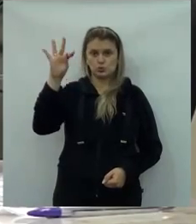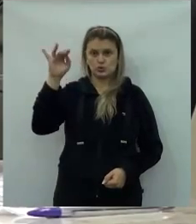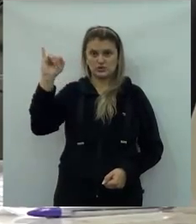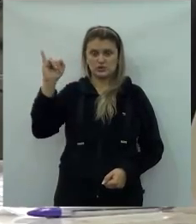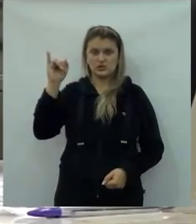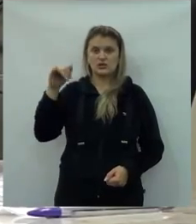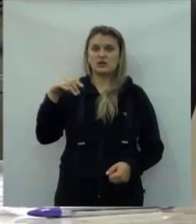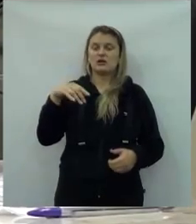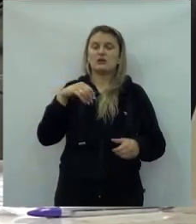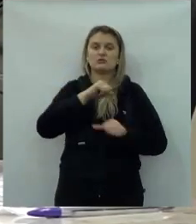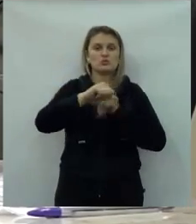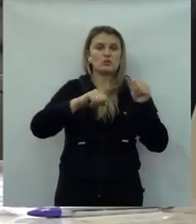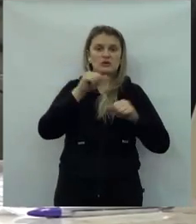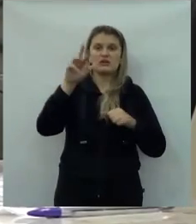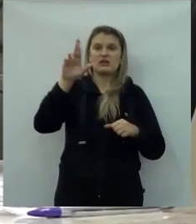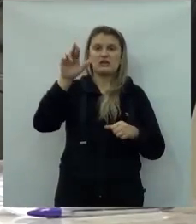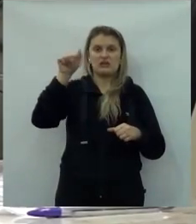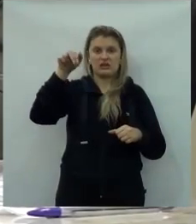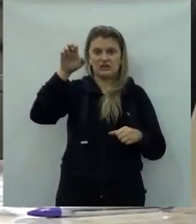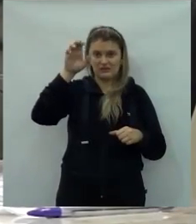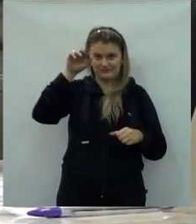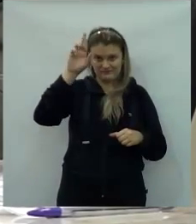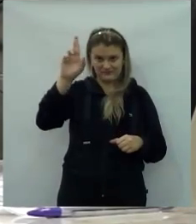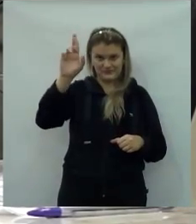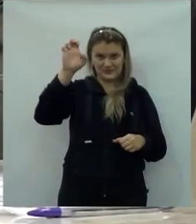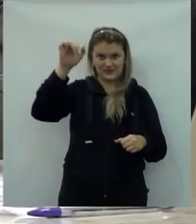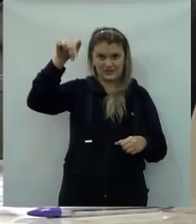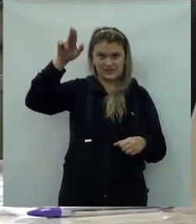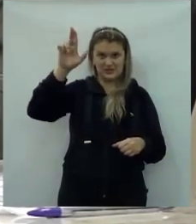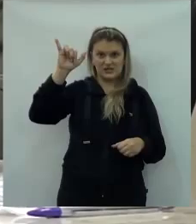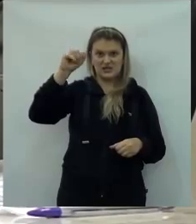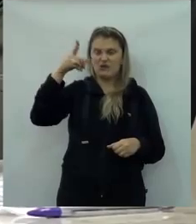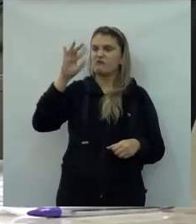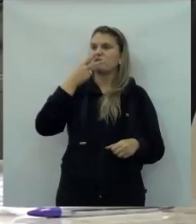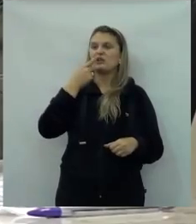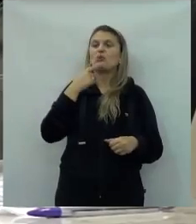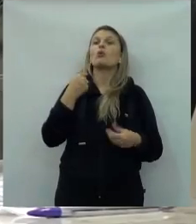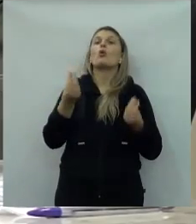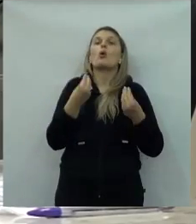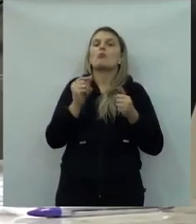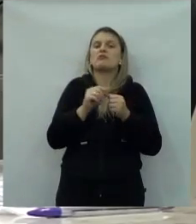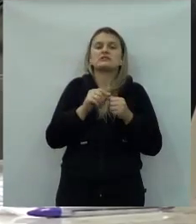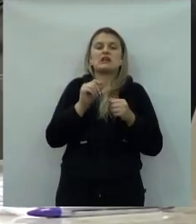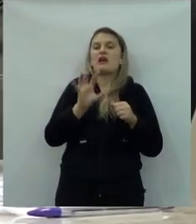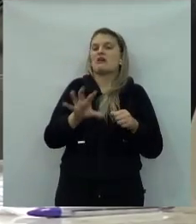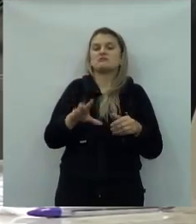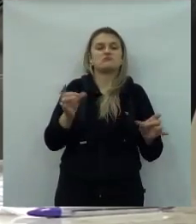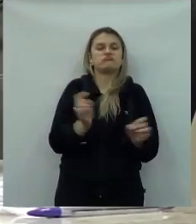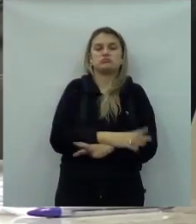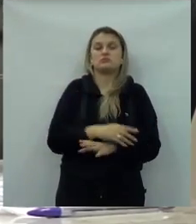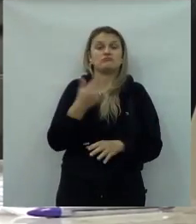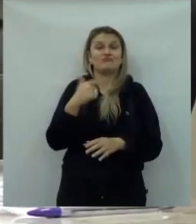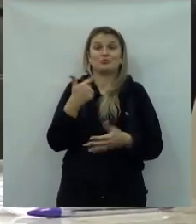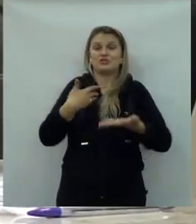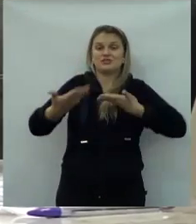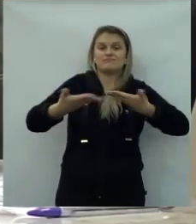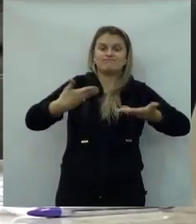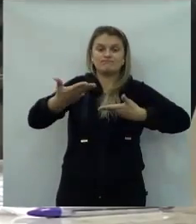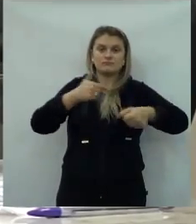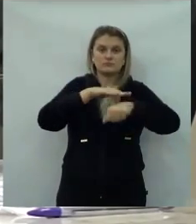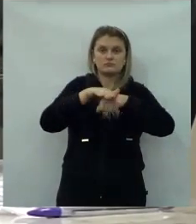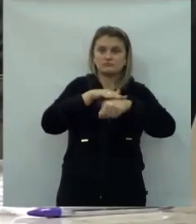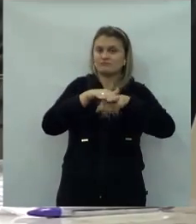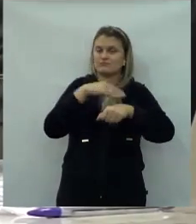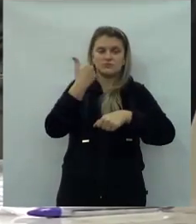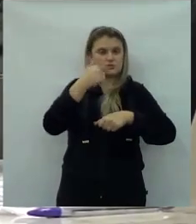quando o Pessute sumiu, porque com o Requeão não tinha jeito, ele não trocava o negociador. E o negociador chegava na prefeitura aqui e dizia, não, nós fazemos